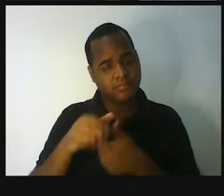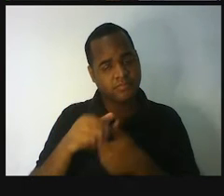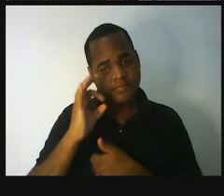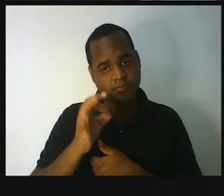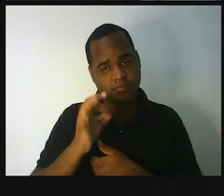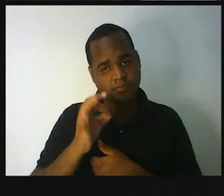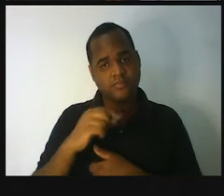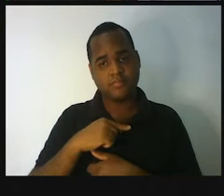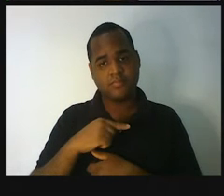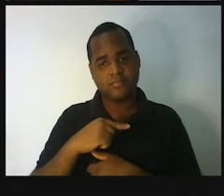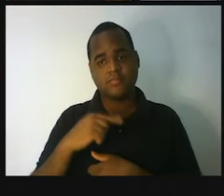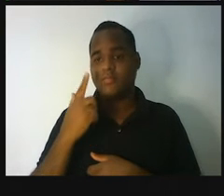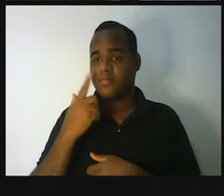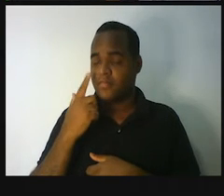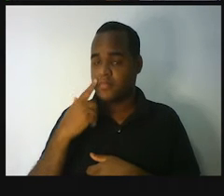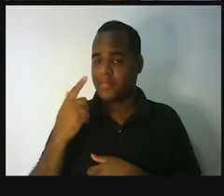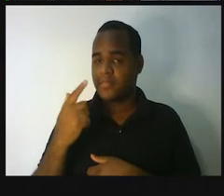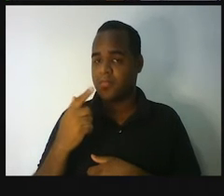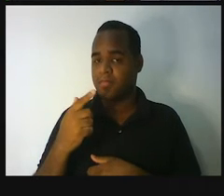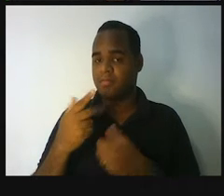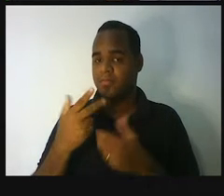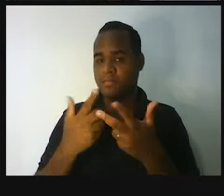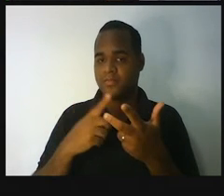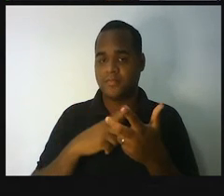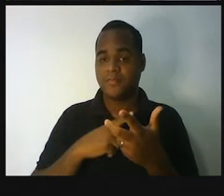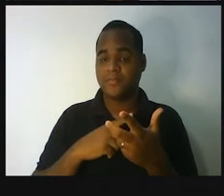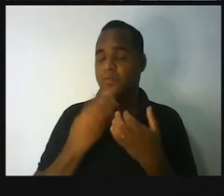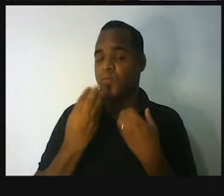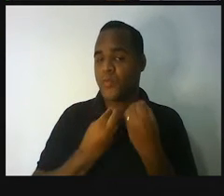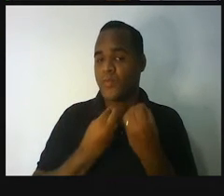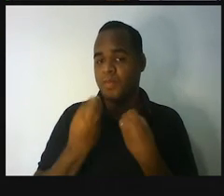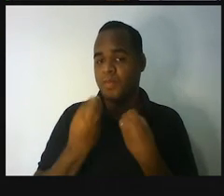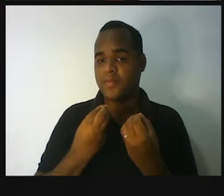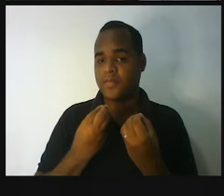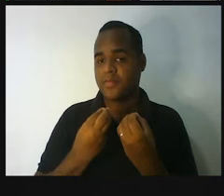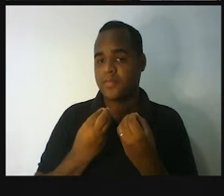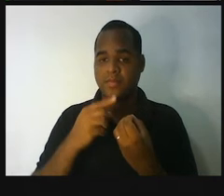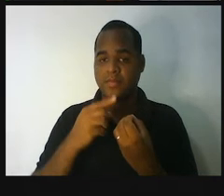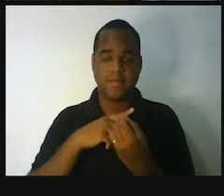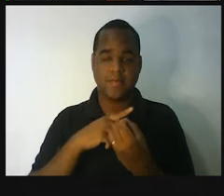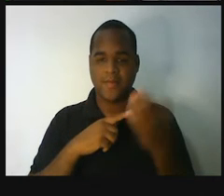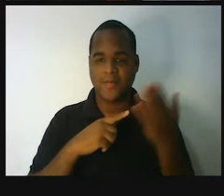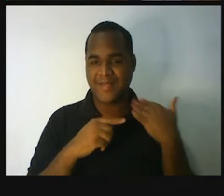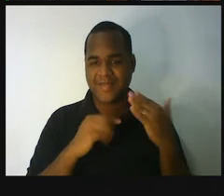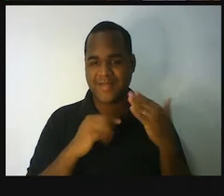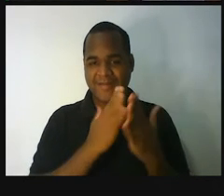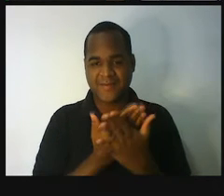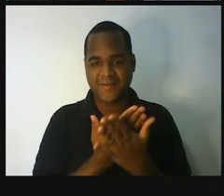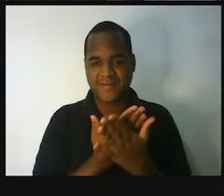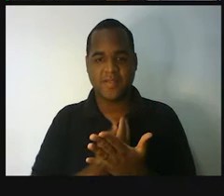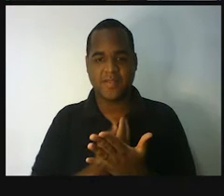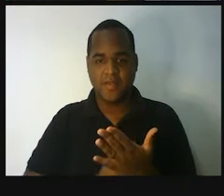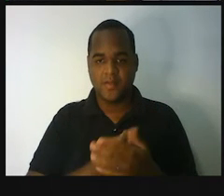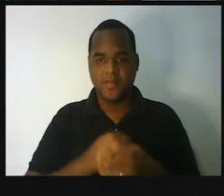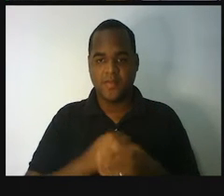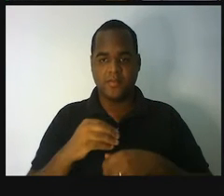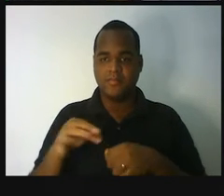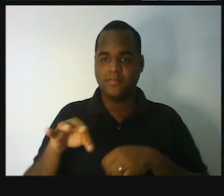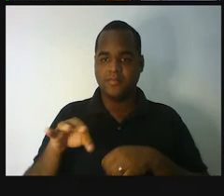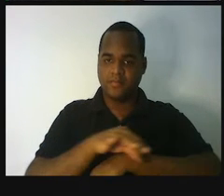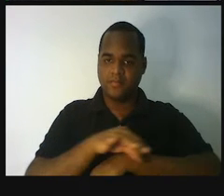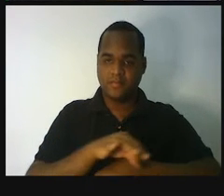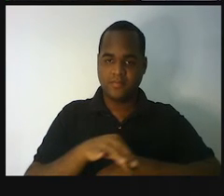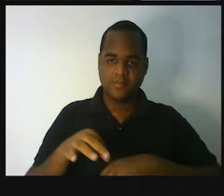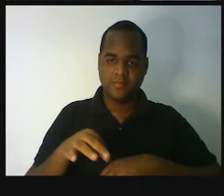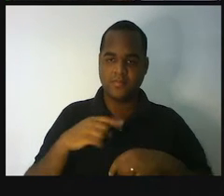instrumentozinho que a gente usou muito, quando a gente ainda tinha aulas presenciais na escola, que é aquela régua graduada, né?